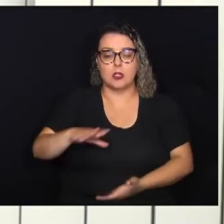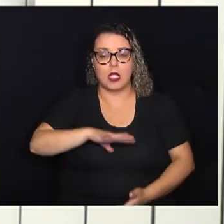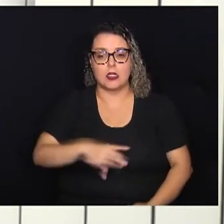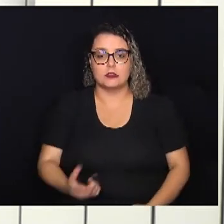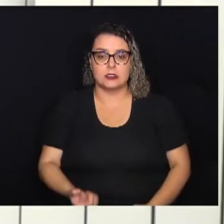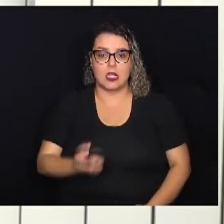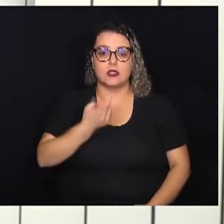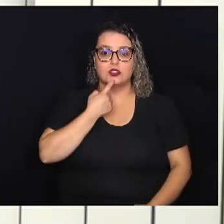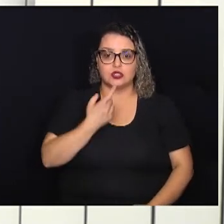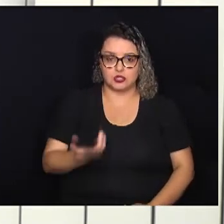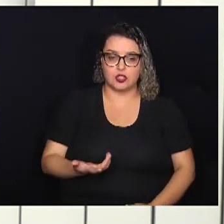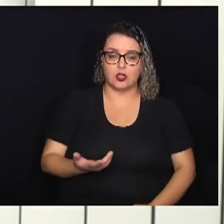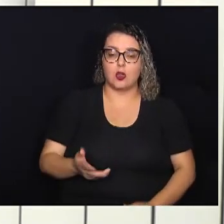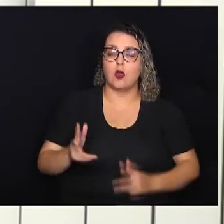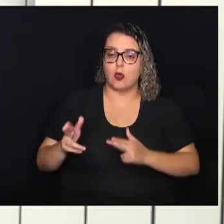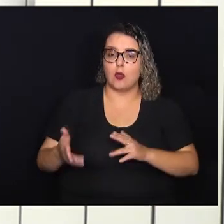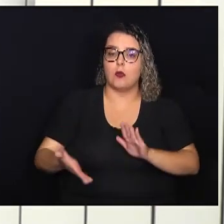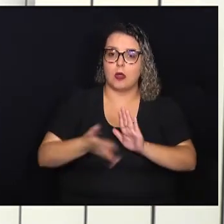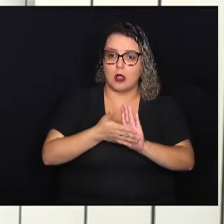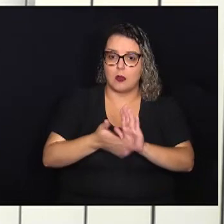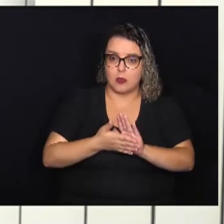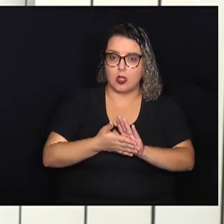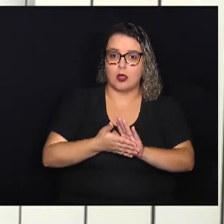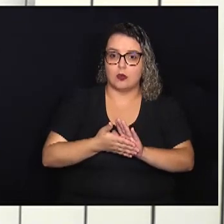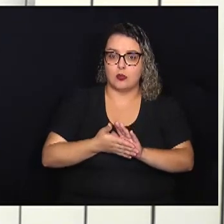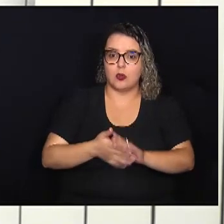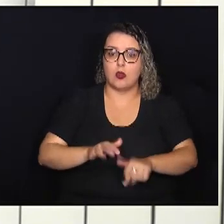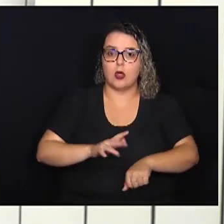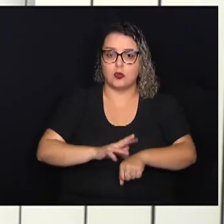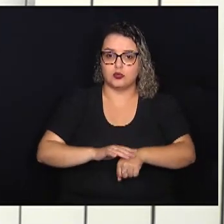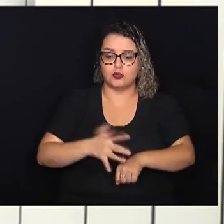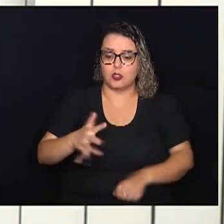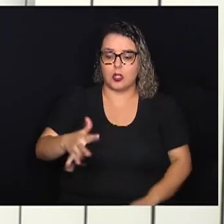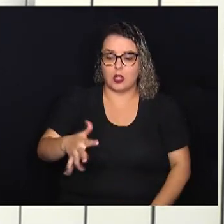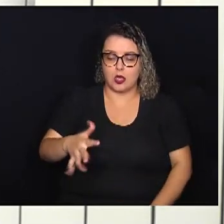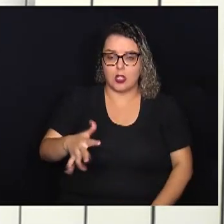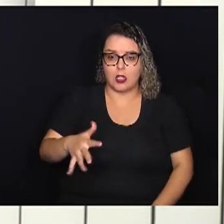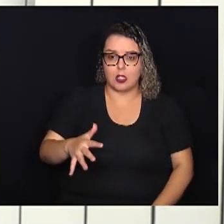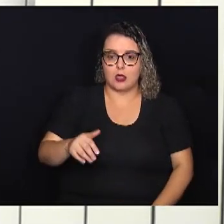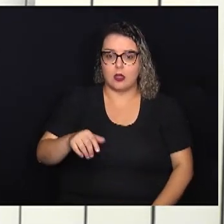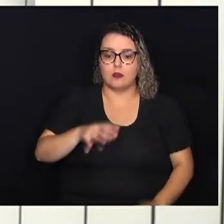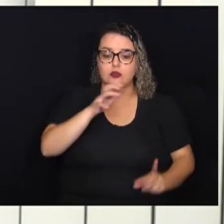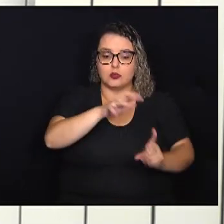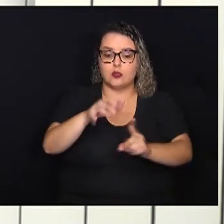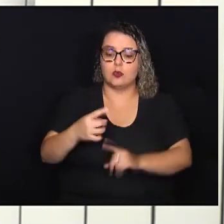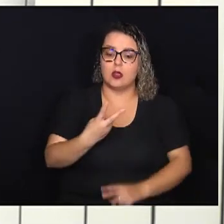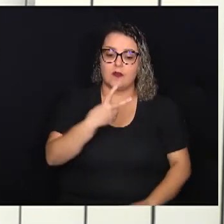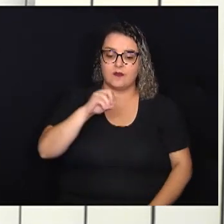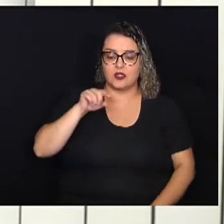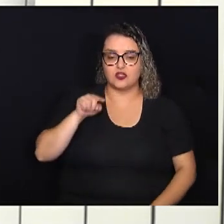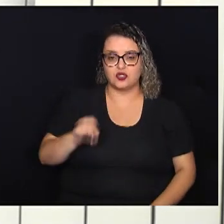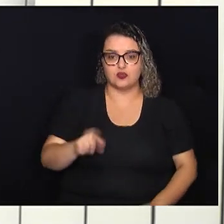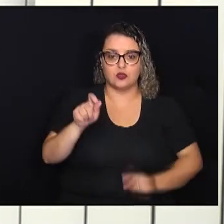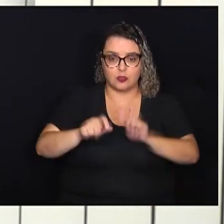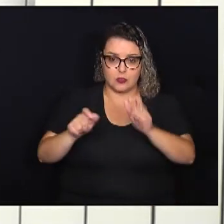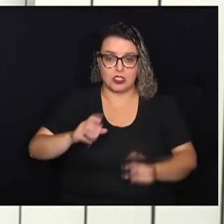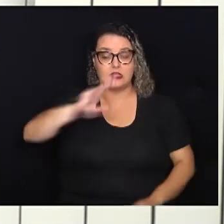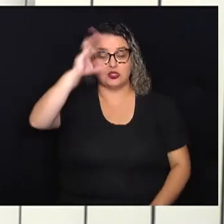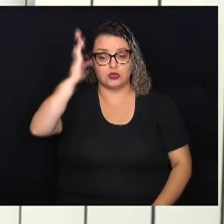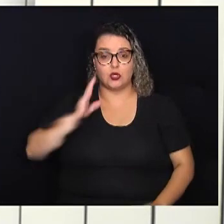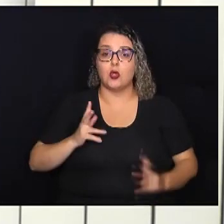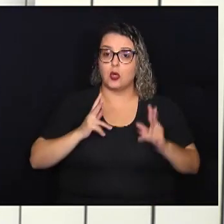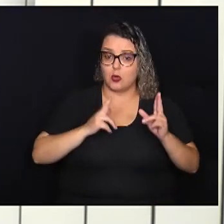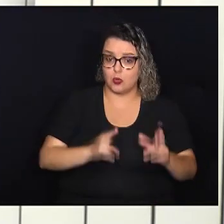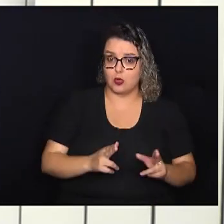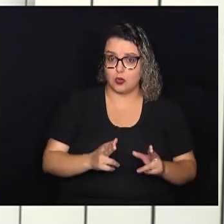acordo com a proposta, atualmente, o Parkinson afeta mais de 20 mil pessoas no Brasil, conforme